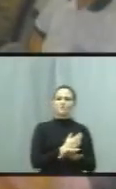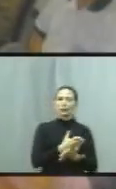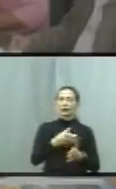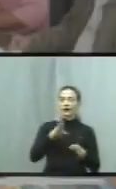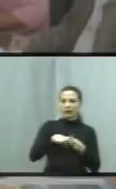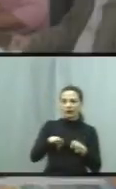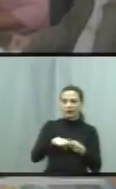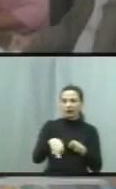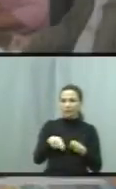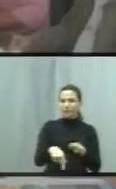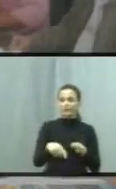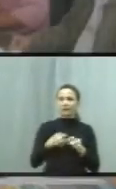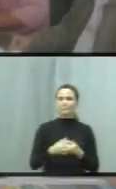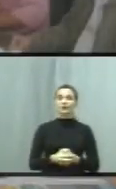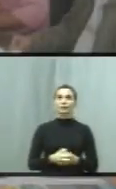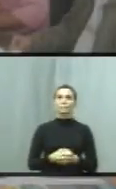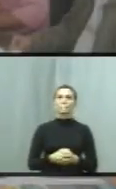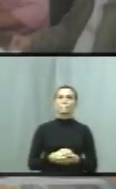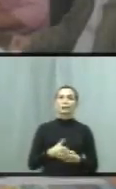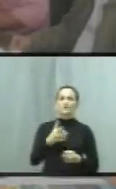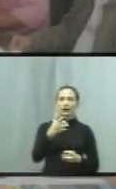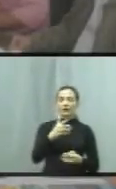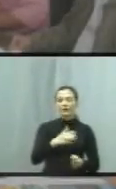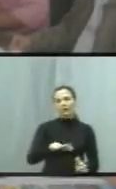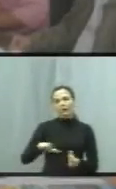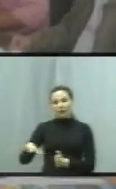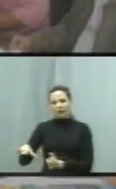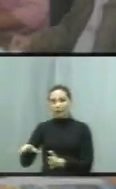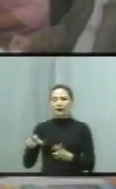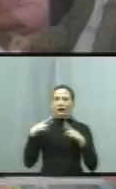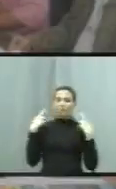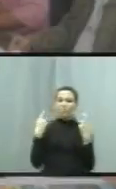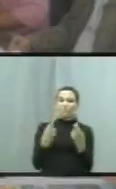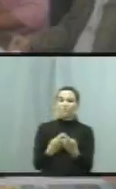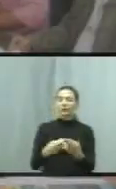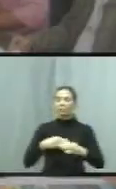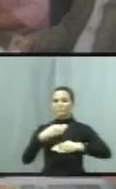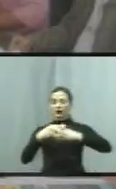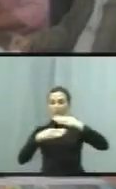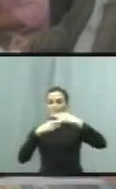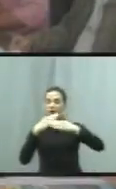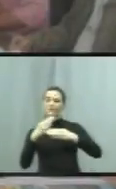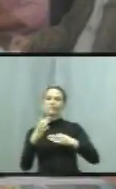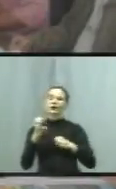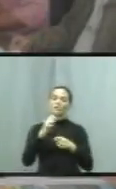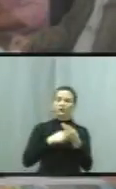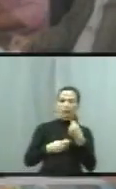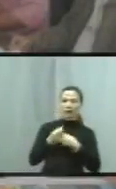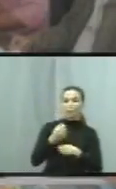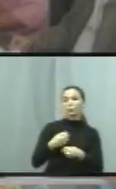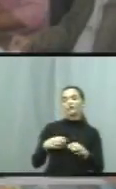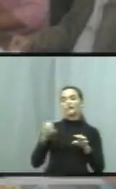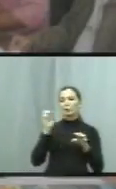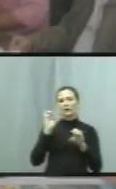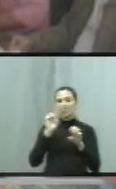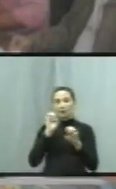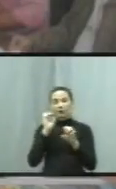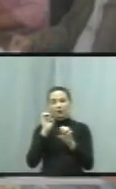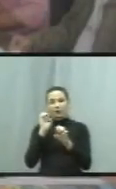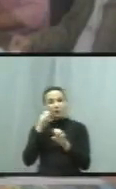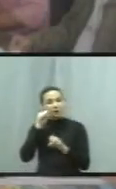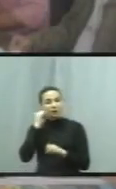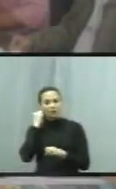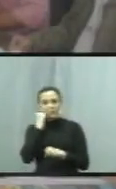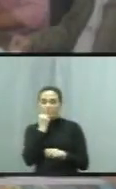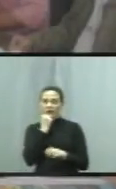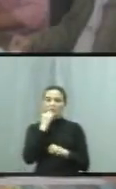Legislativo. Também ontem participamos de reunião da Comissão de Desenvolvimento Econômico, Ciência e Tecnologia, sobre a revisão